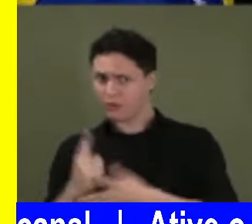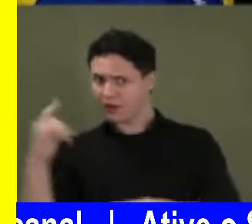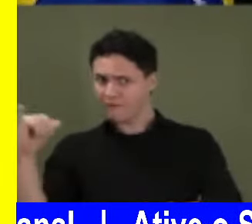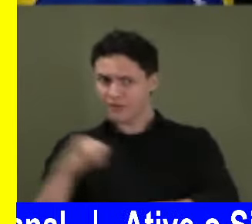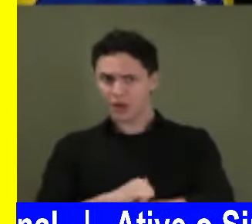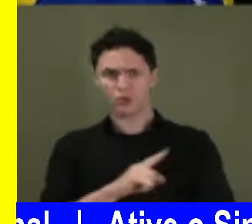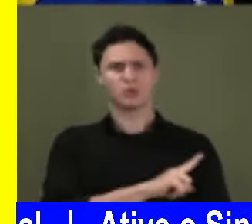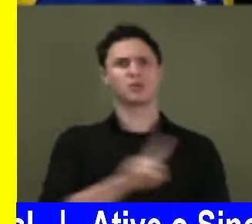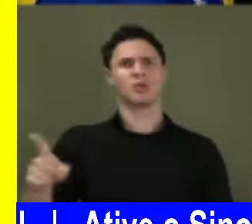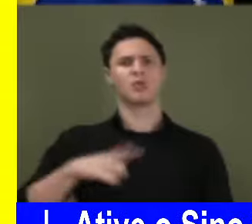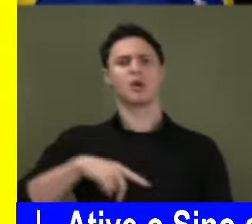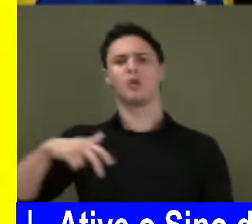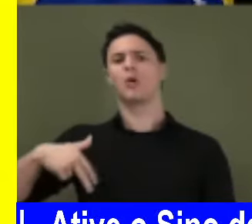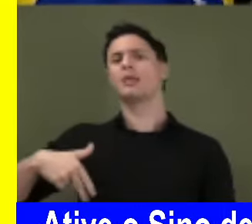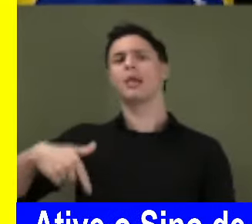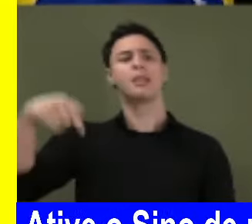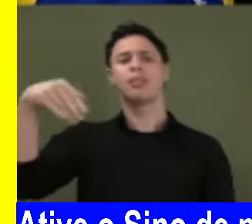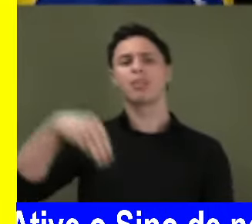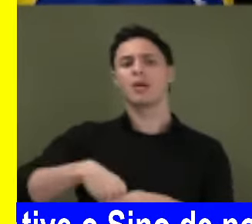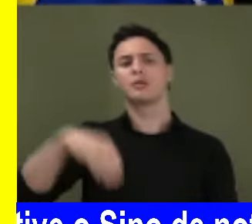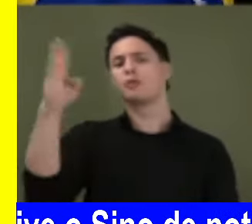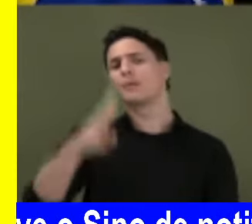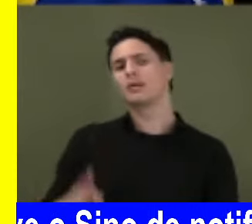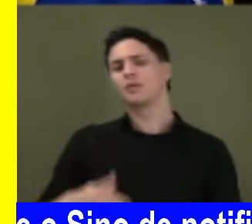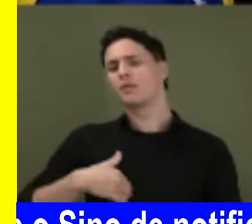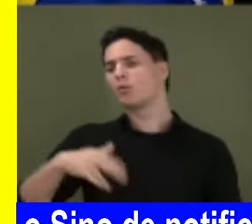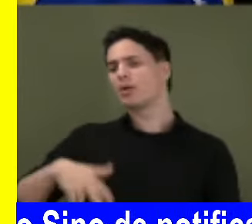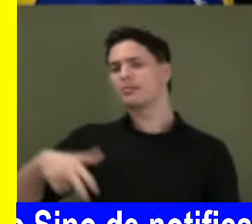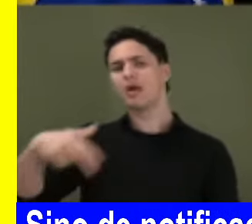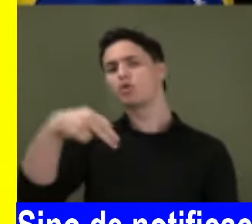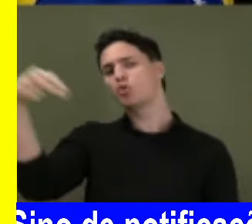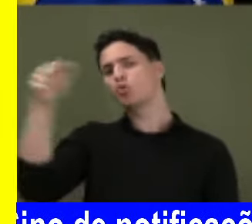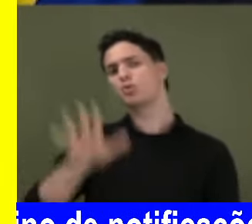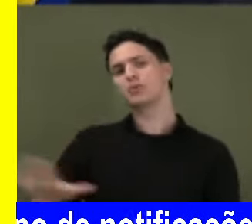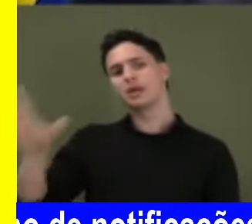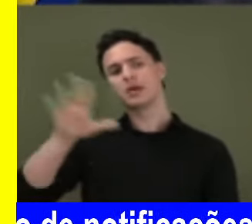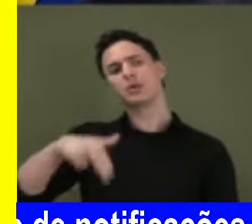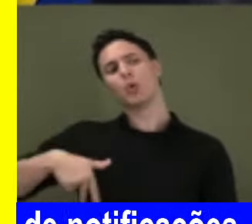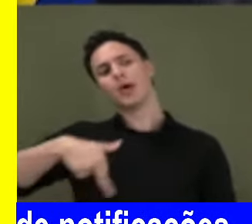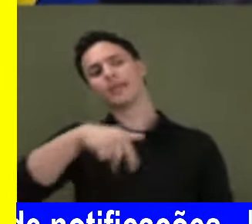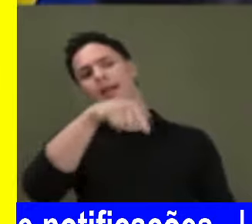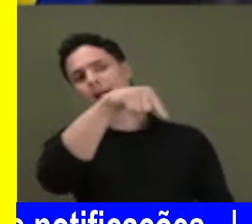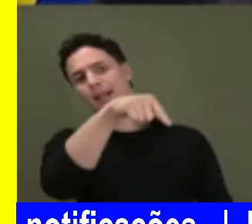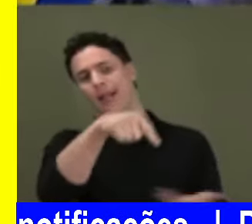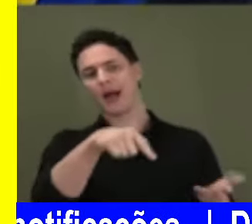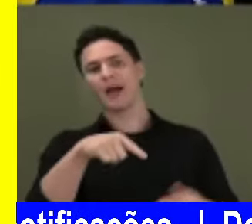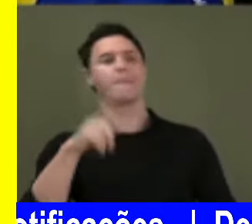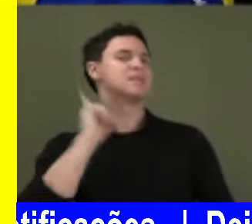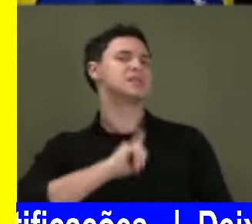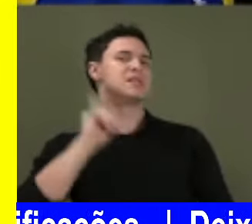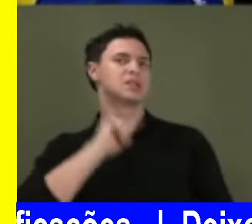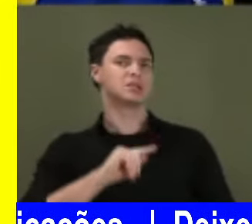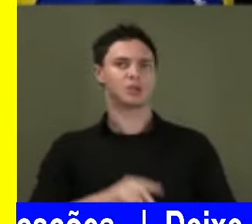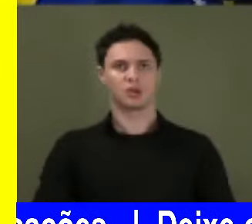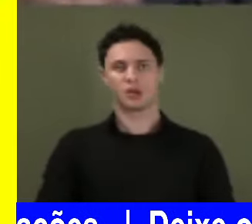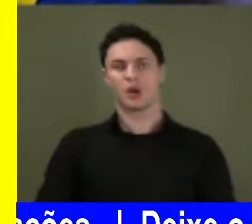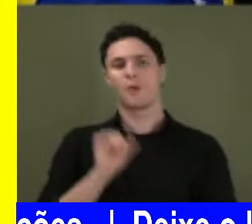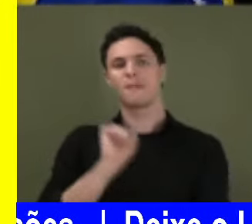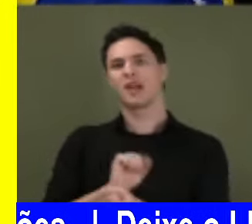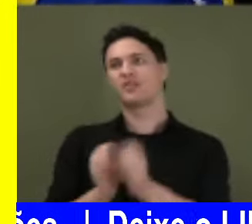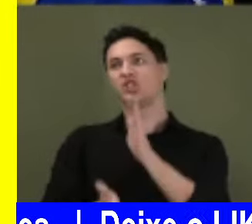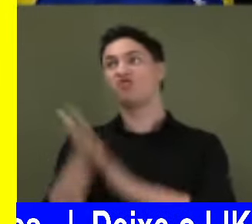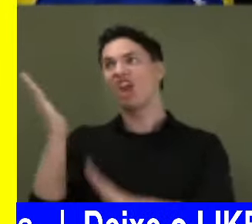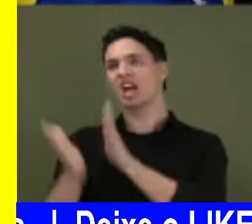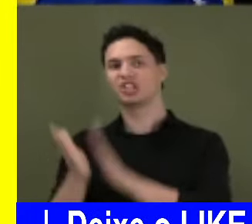não. E eu começava a andar mais aqui dentro do Brasil. Eu começava a andar mais no Nordeste. Eu começava a andar lá no Valle de Tionha, lá em Minas Gerais. Eu parava de viajar um